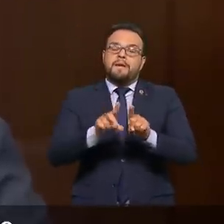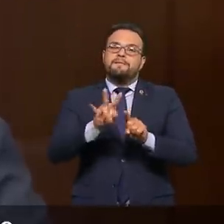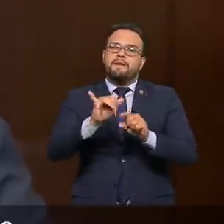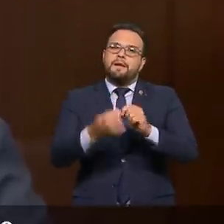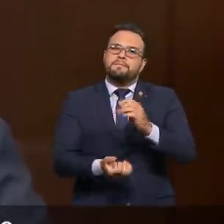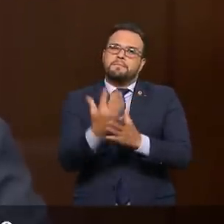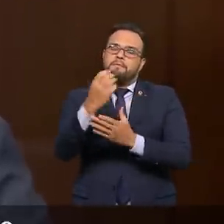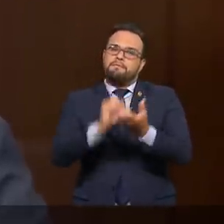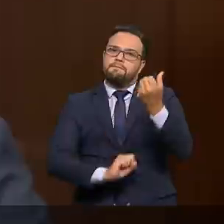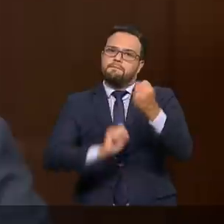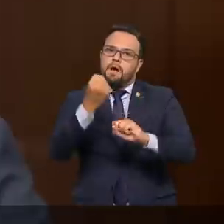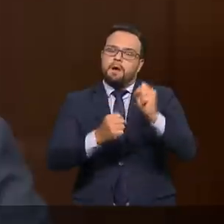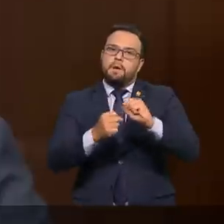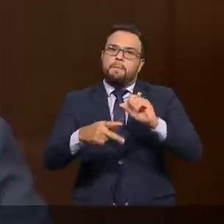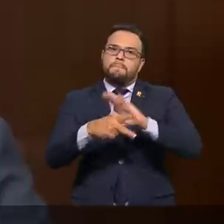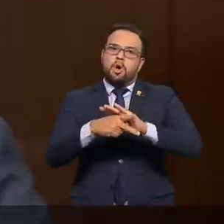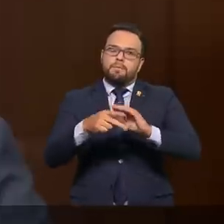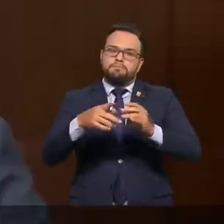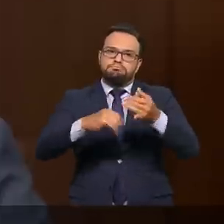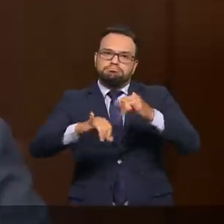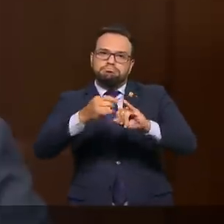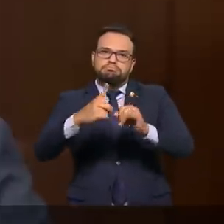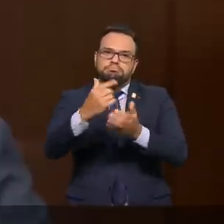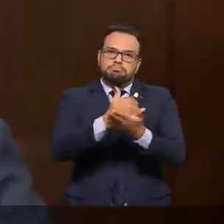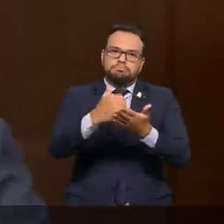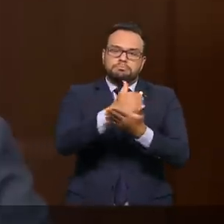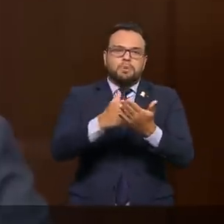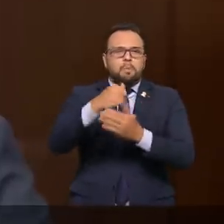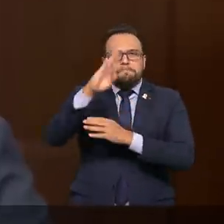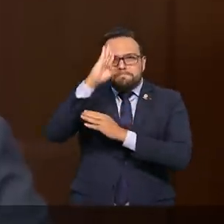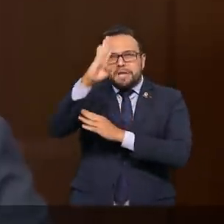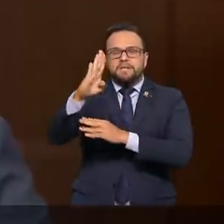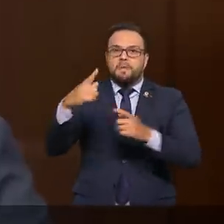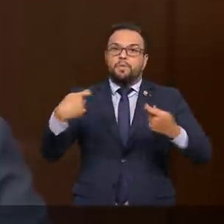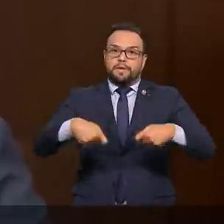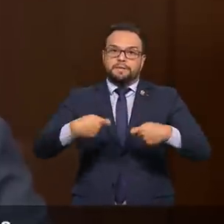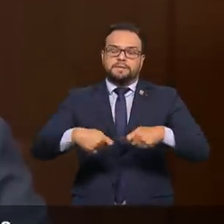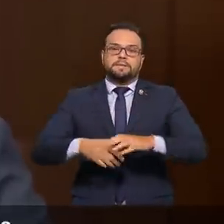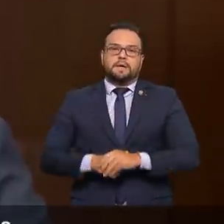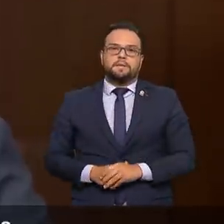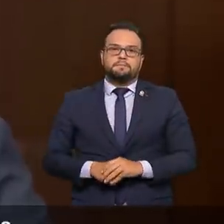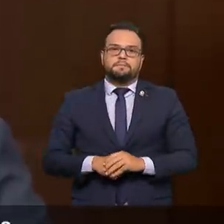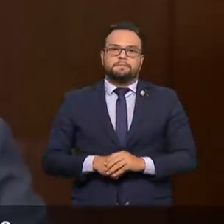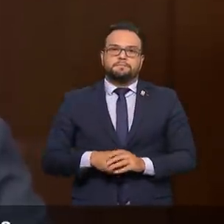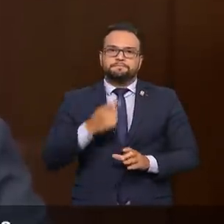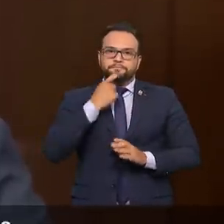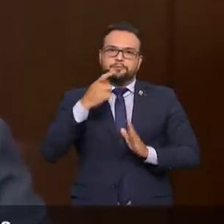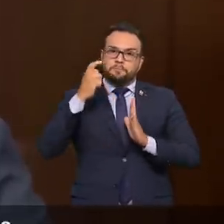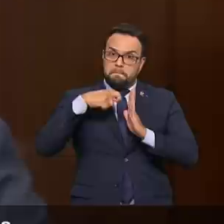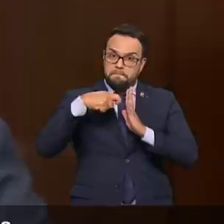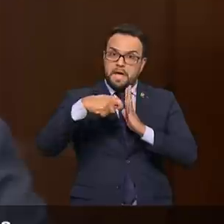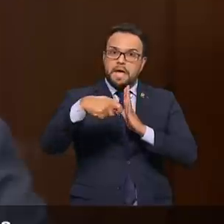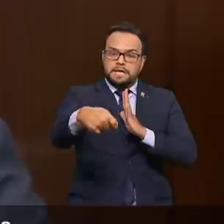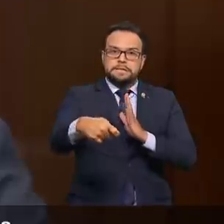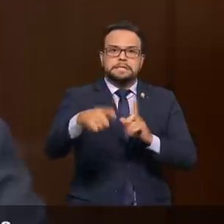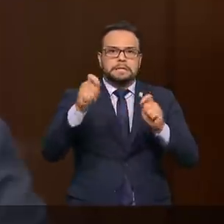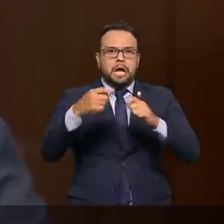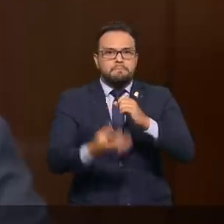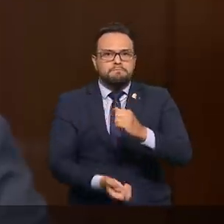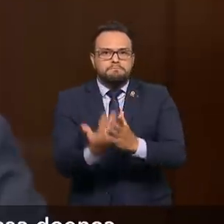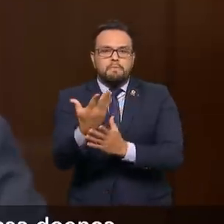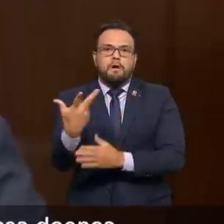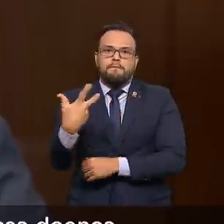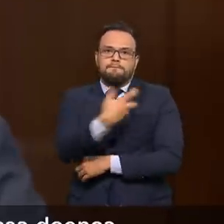farmacêutico ativo, que é a matéria prima necessária. Em poucos meses seremos autossuficientes à produção de vacinas.